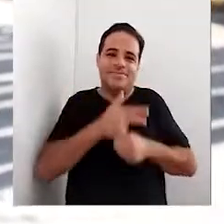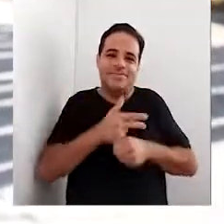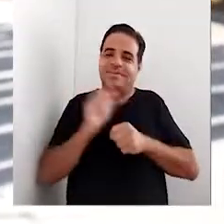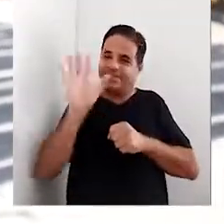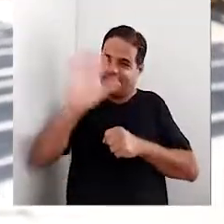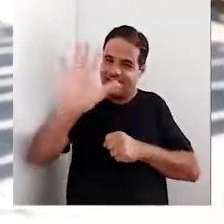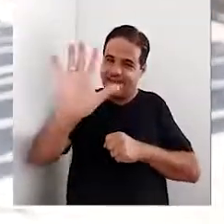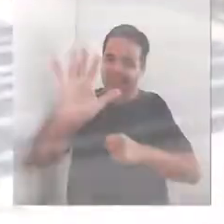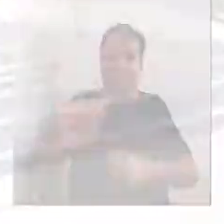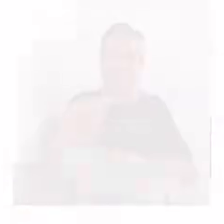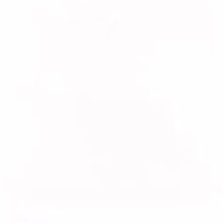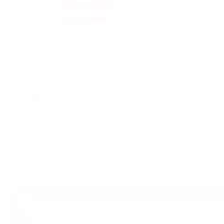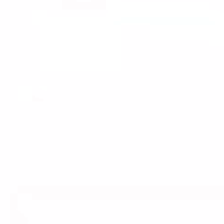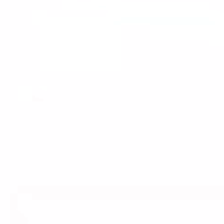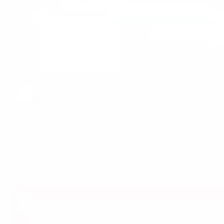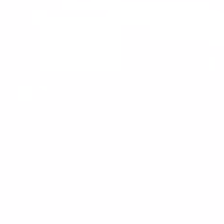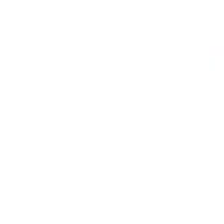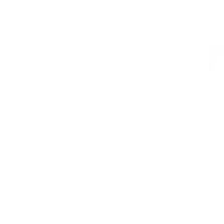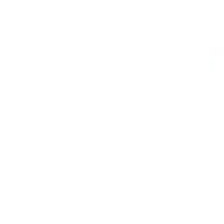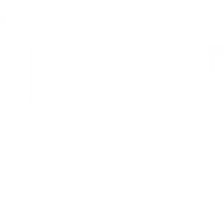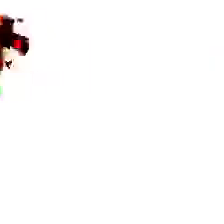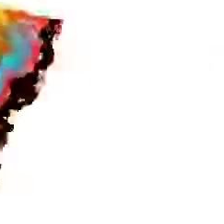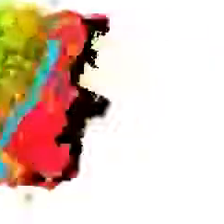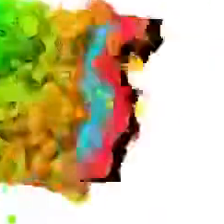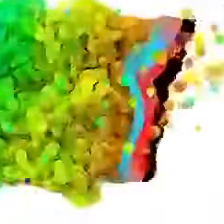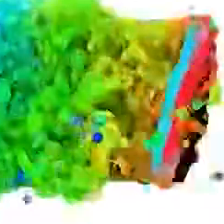aqui. Tchau! Tchau! Tchau!